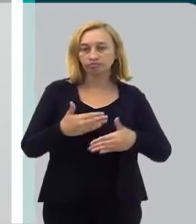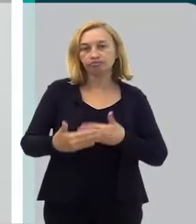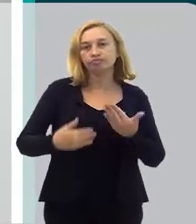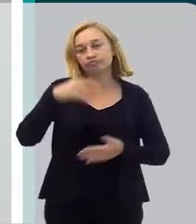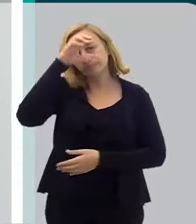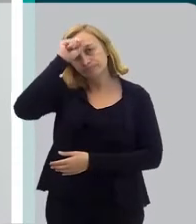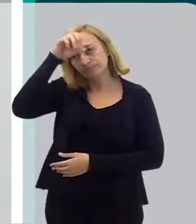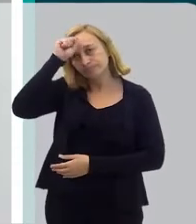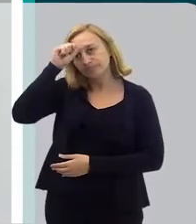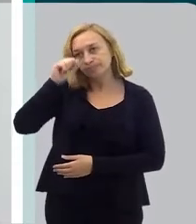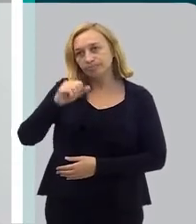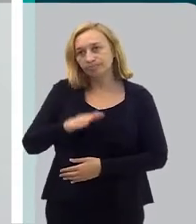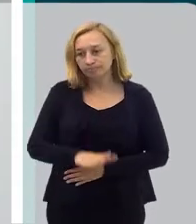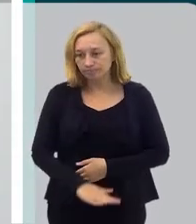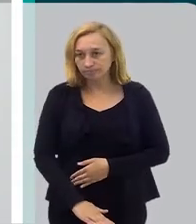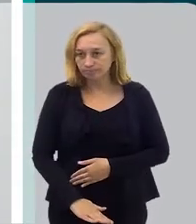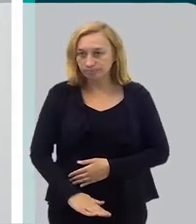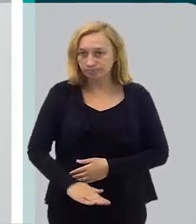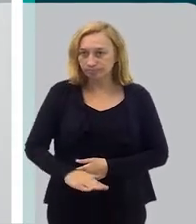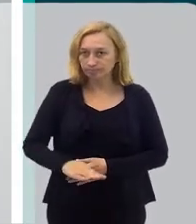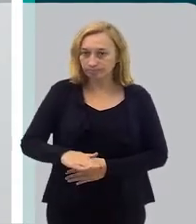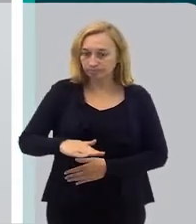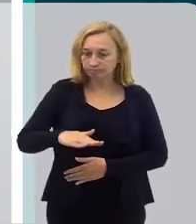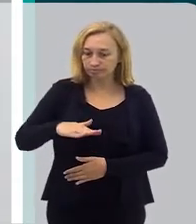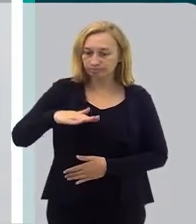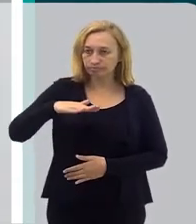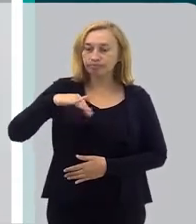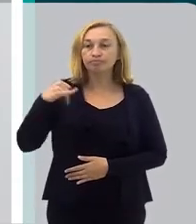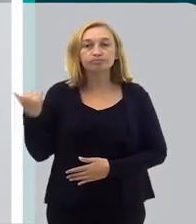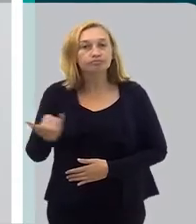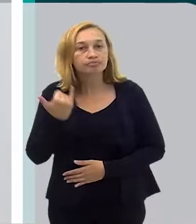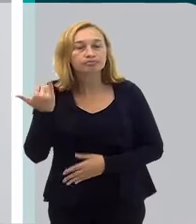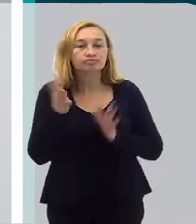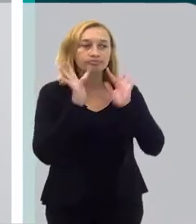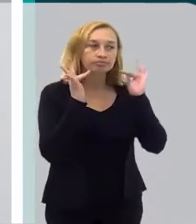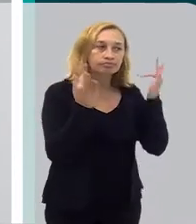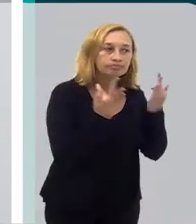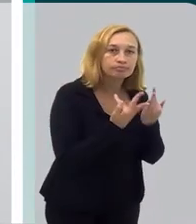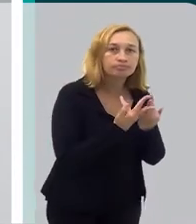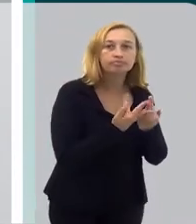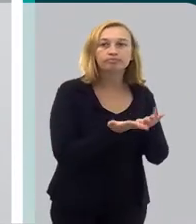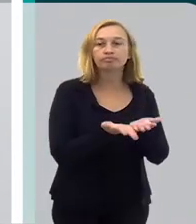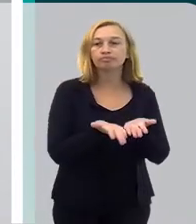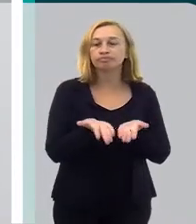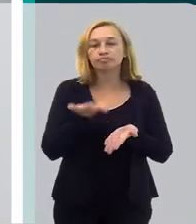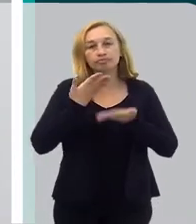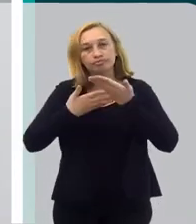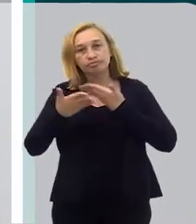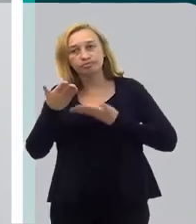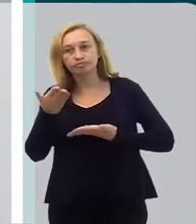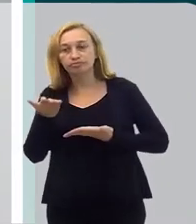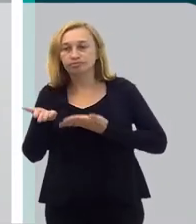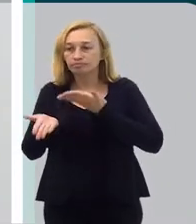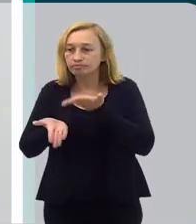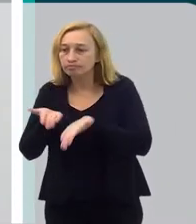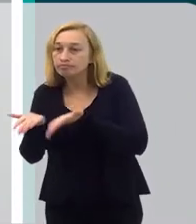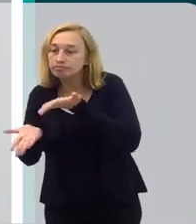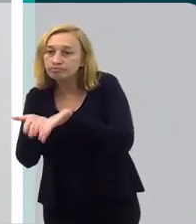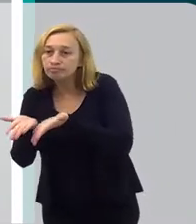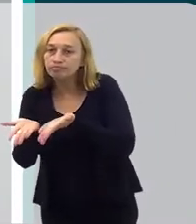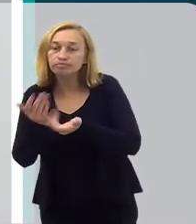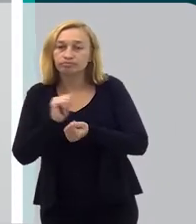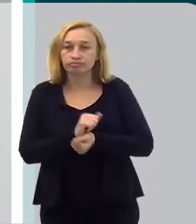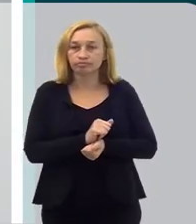de aprendizagem desde a infância, então a importância da família, de a família ter esse cuidado, de ter essa